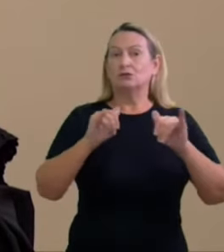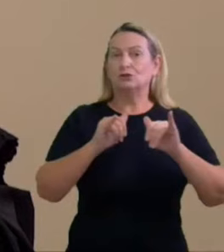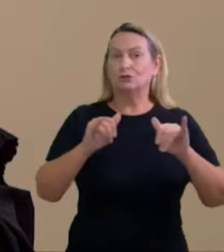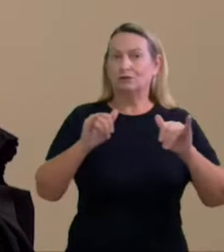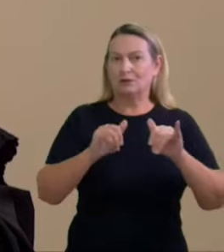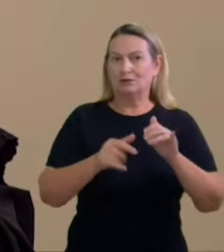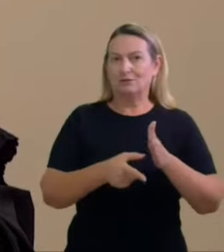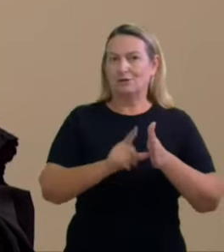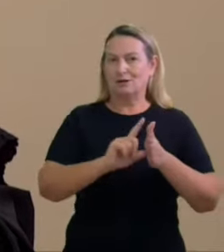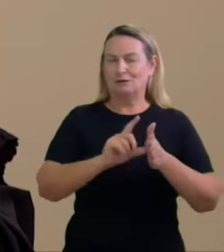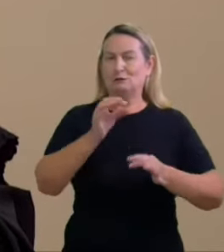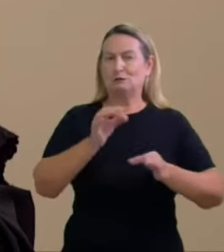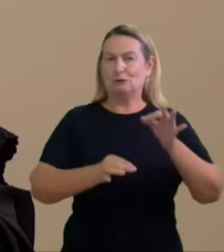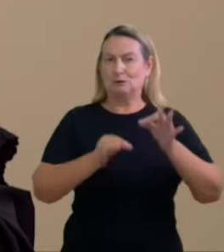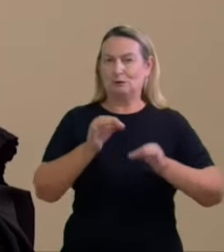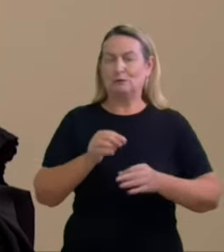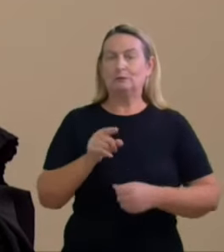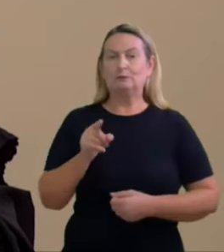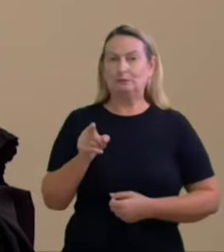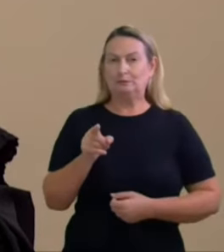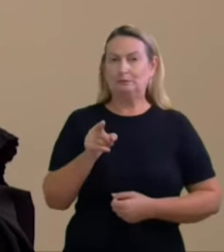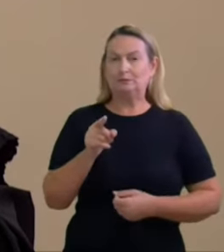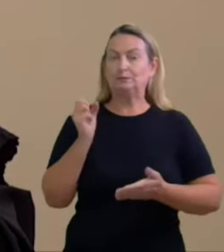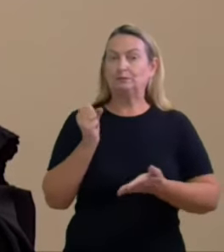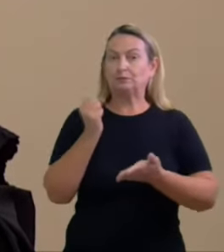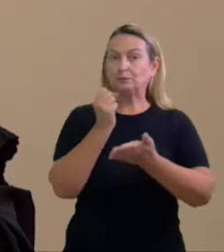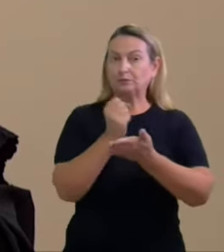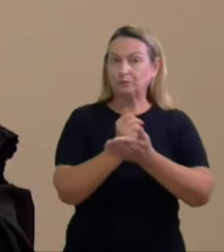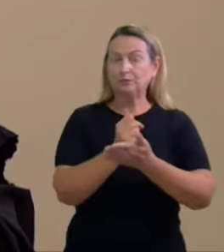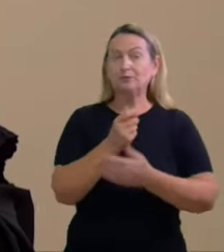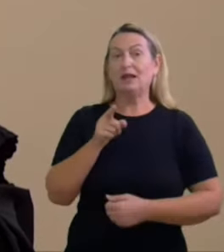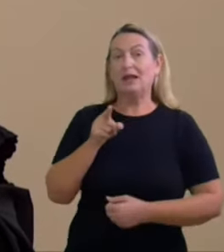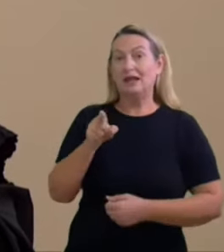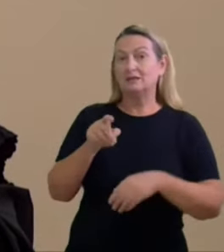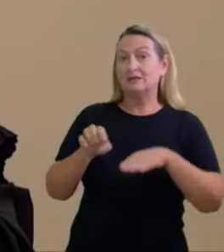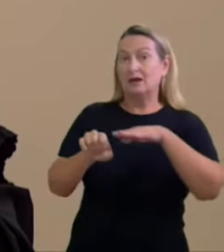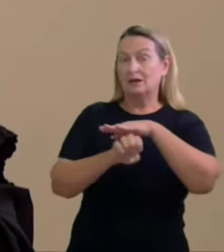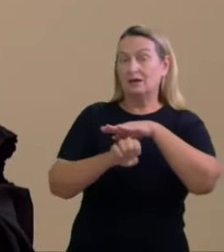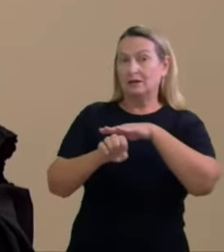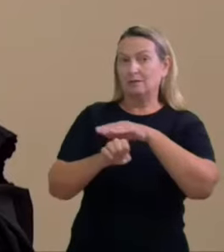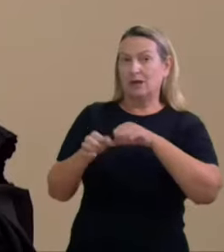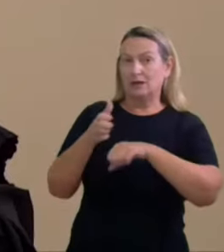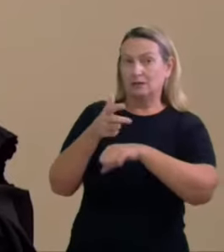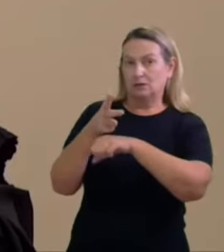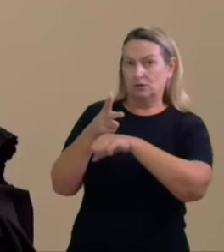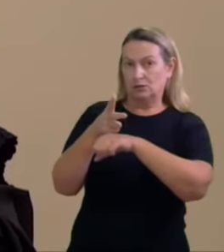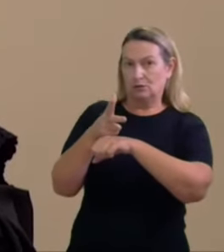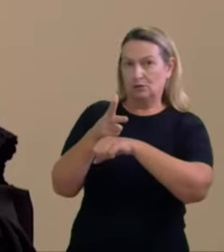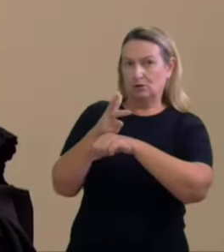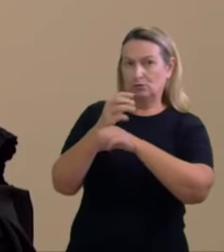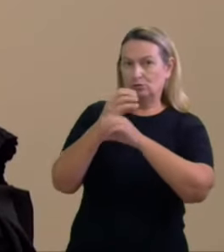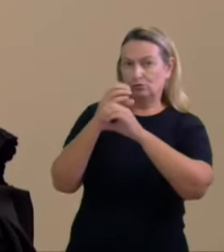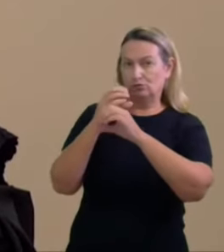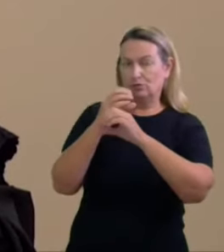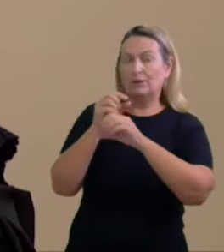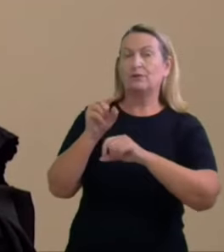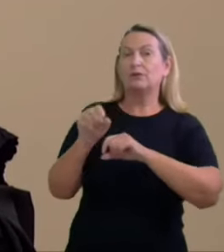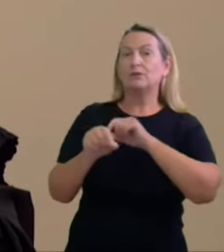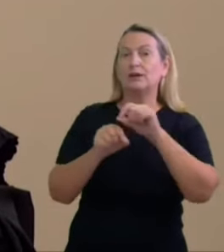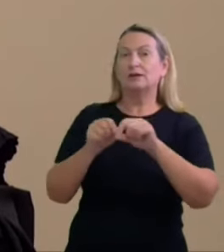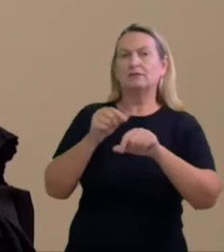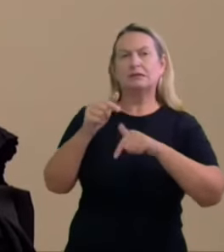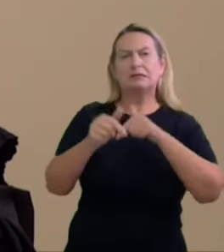essa monitória refere que a empresa estaria executando serviços contratados